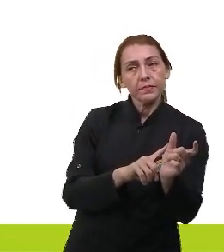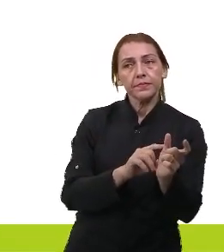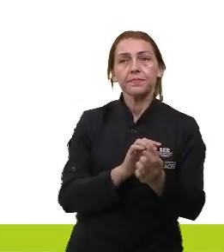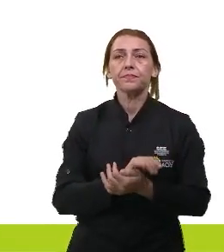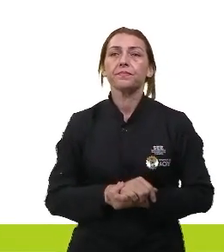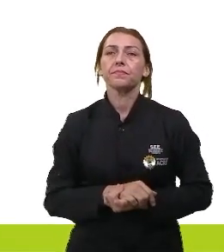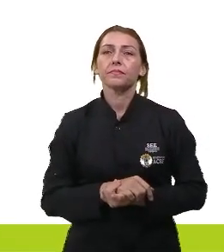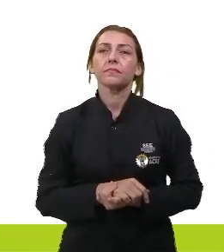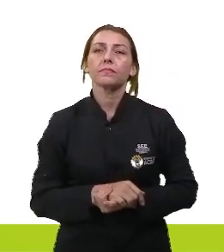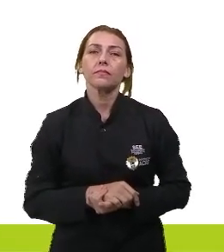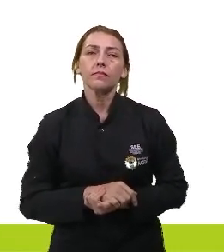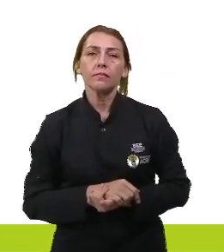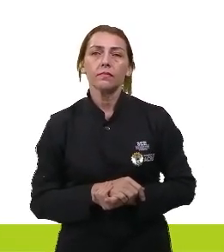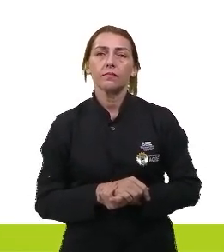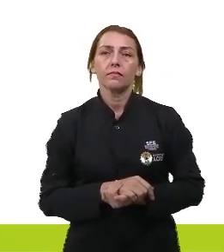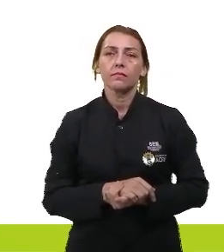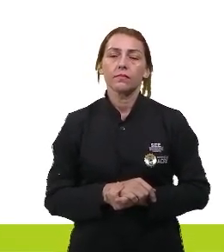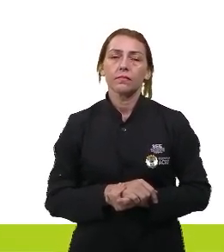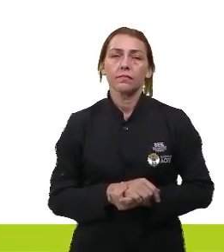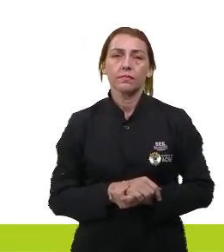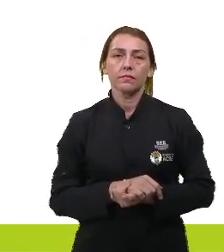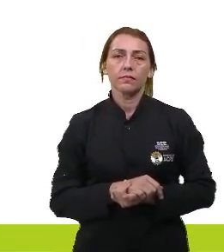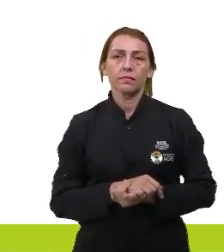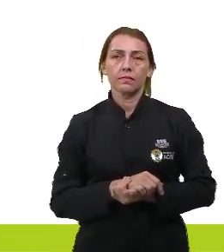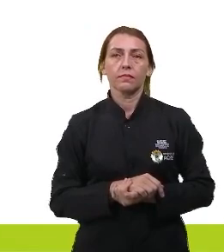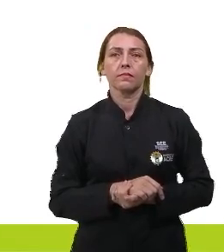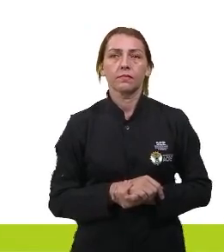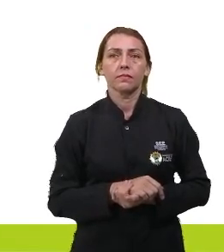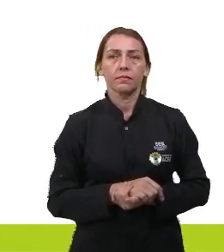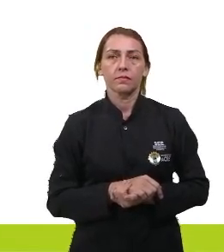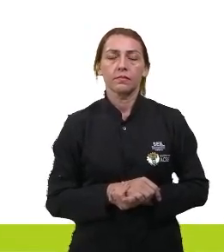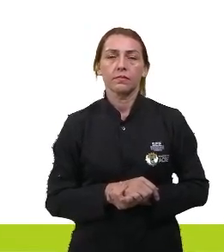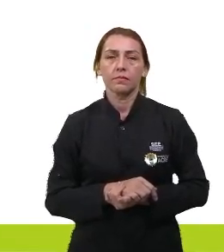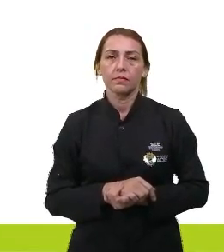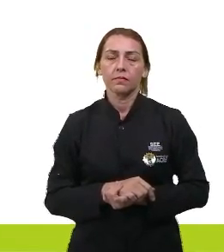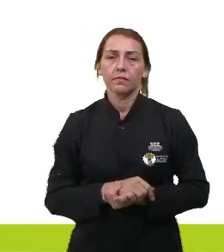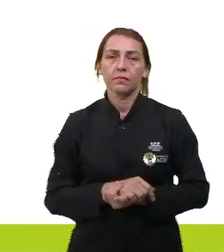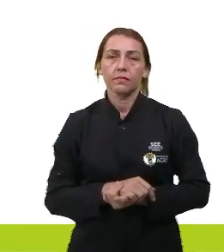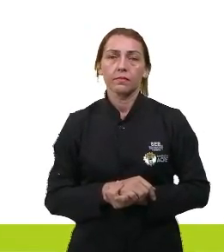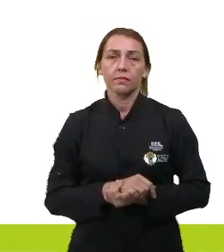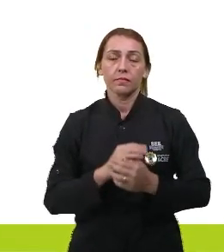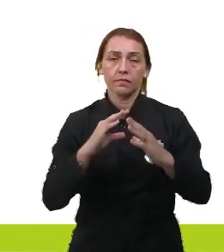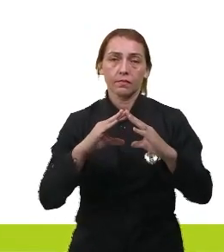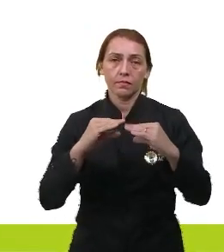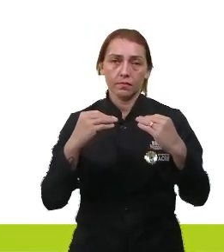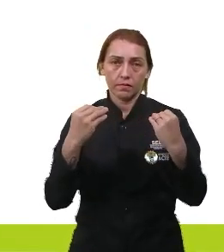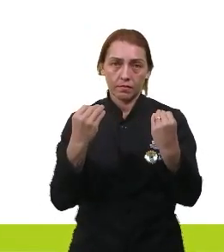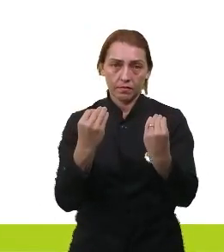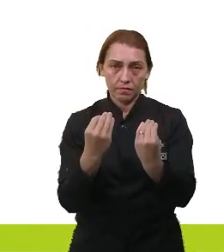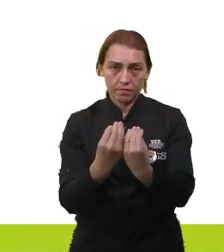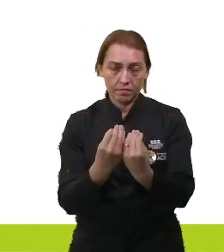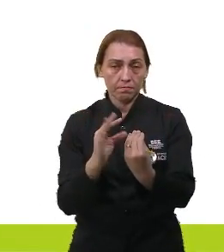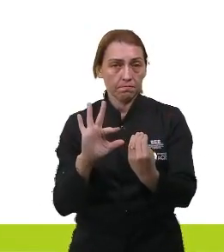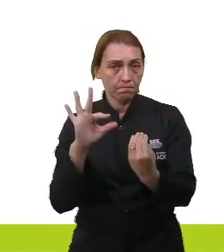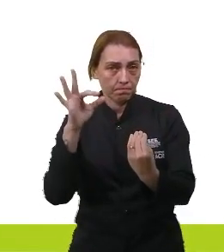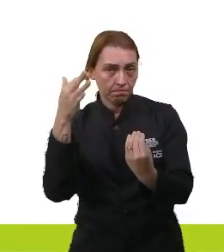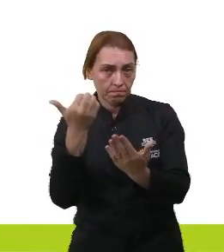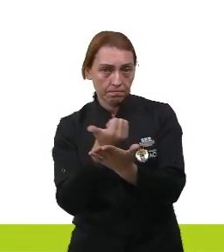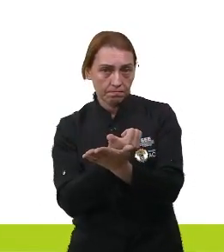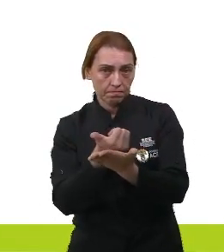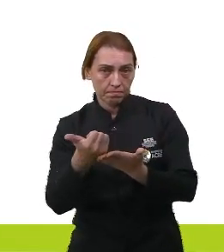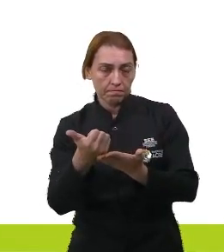termo agente oxidante ele vem, pessoal, da substância que provoca a ação, tá?